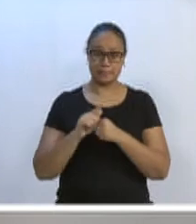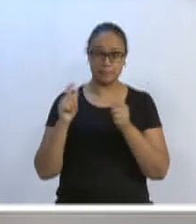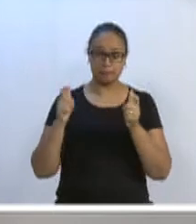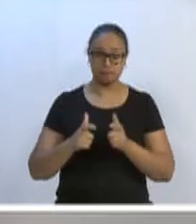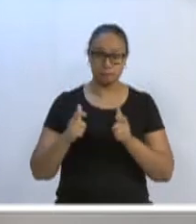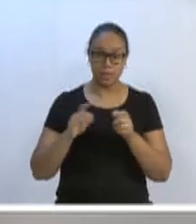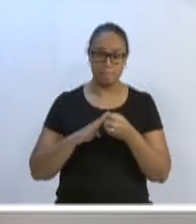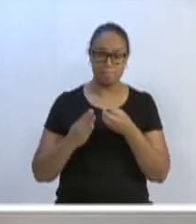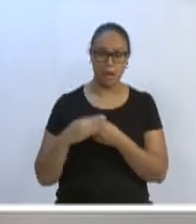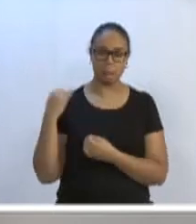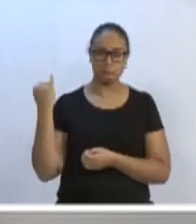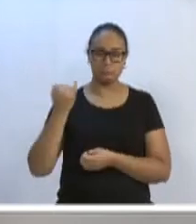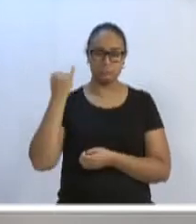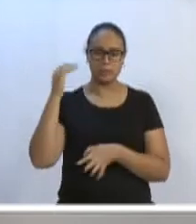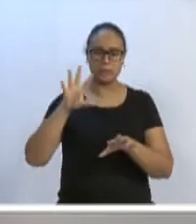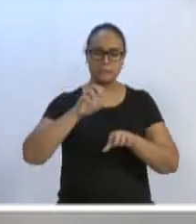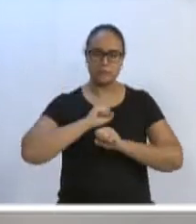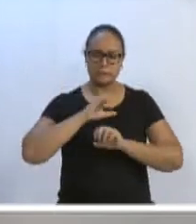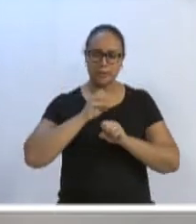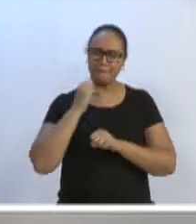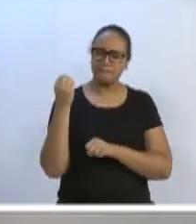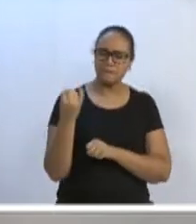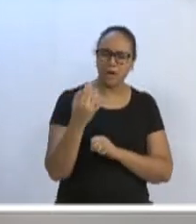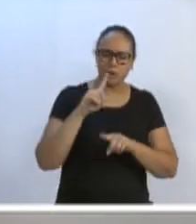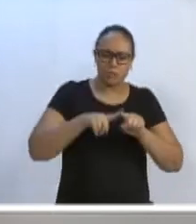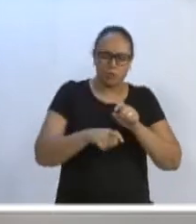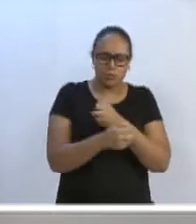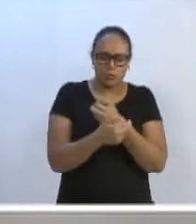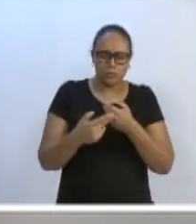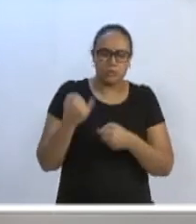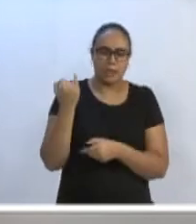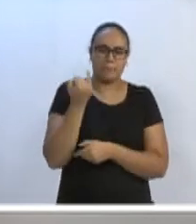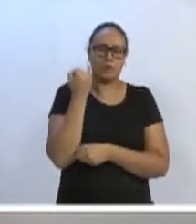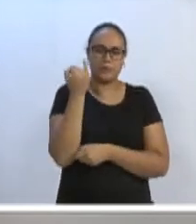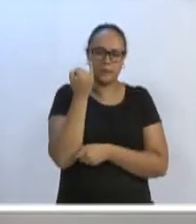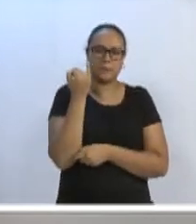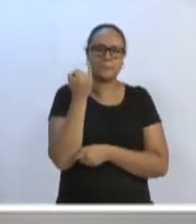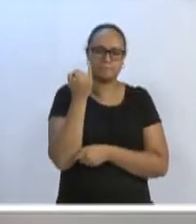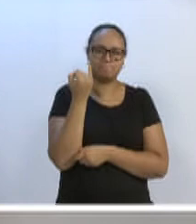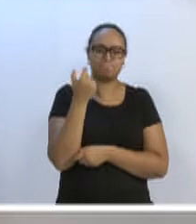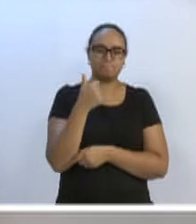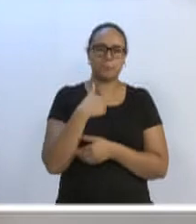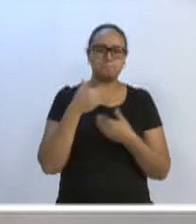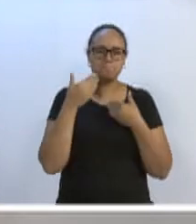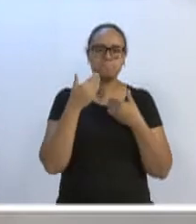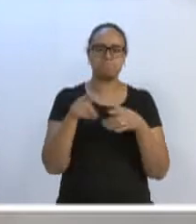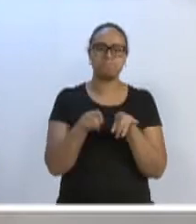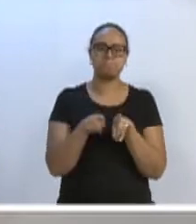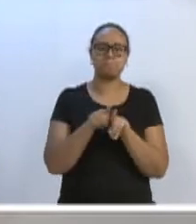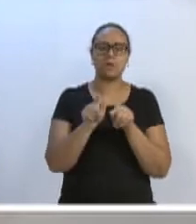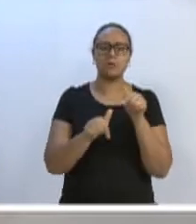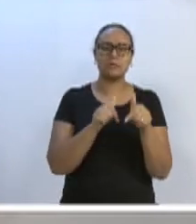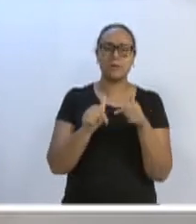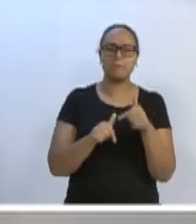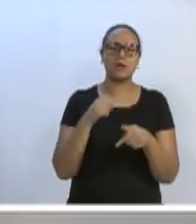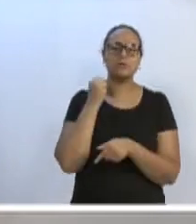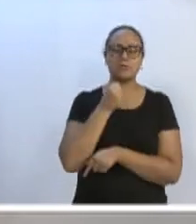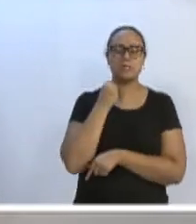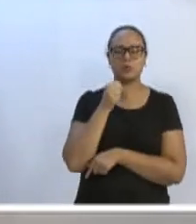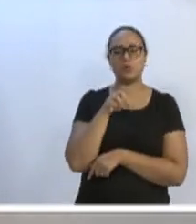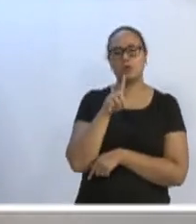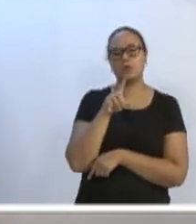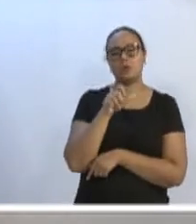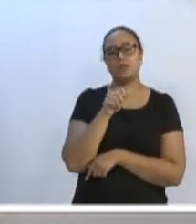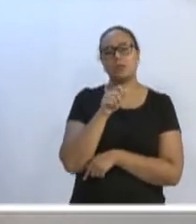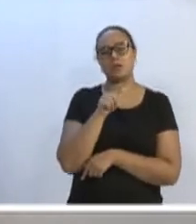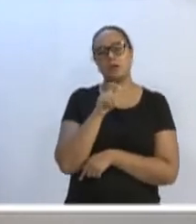vai receber recursos muito importantes e eu gostaria também de destacar aqui o trabalho do senador Dalírio Beiber que conseguiu captar